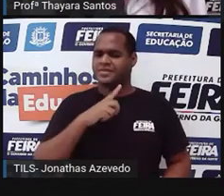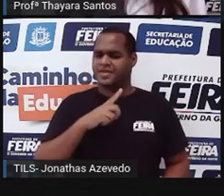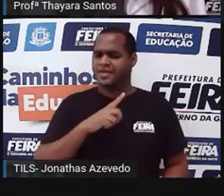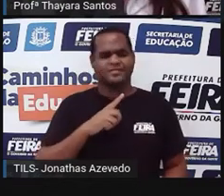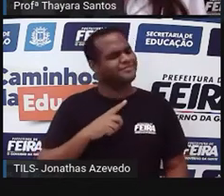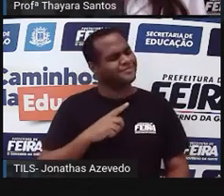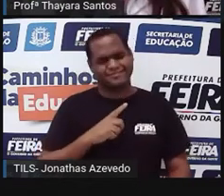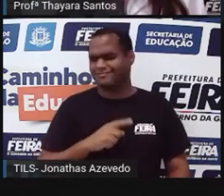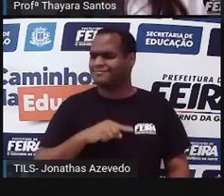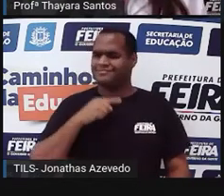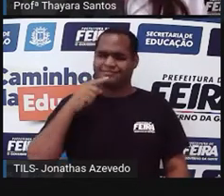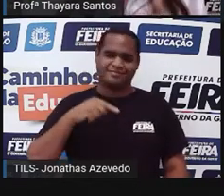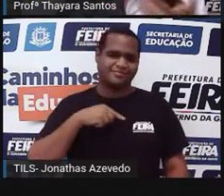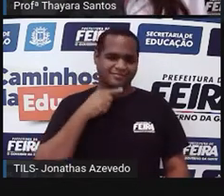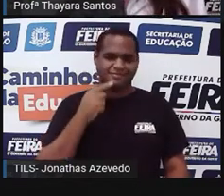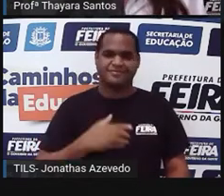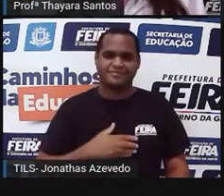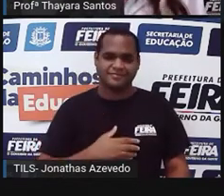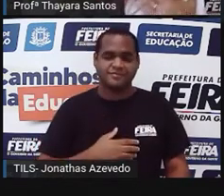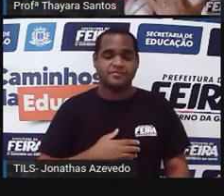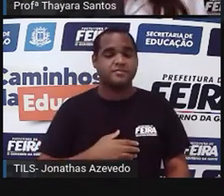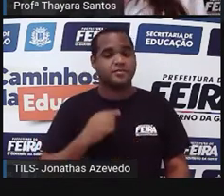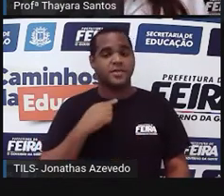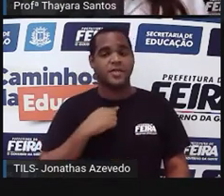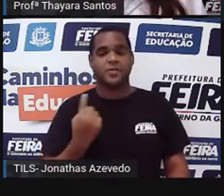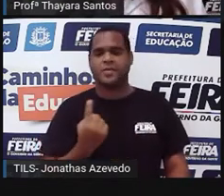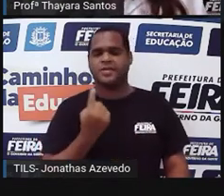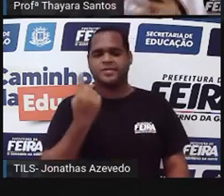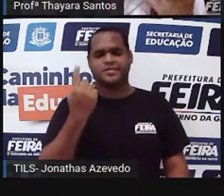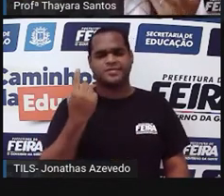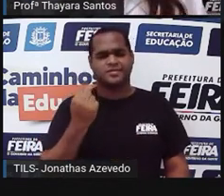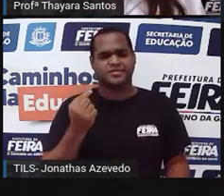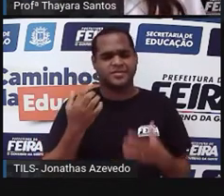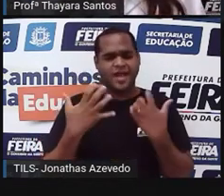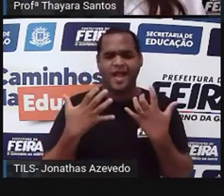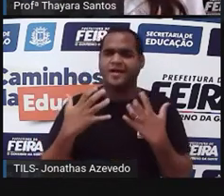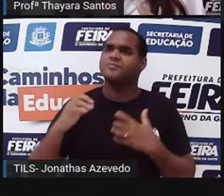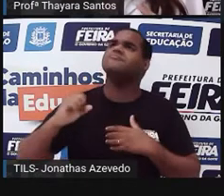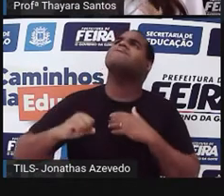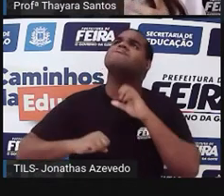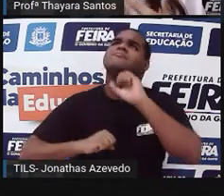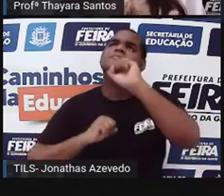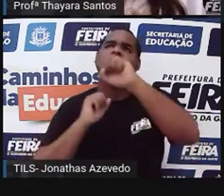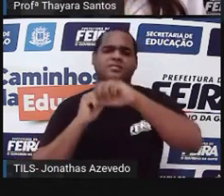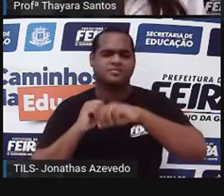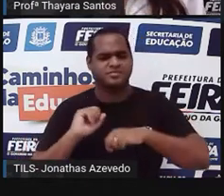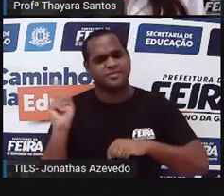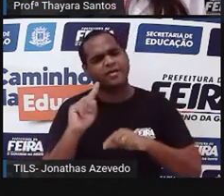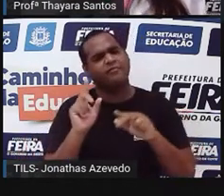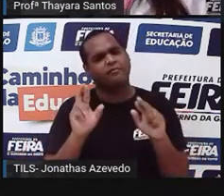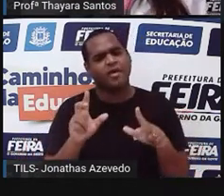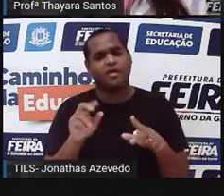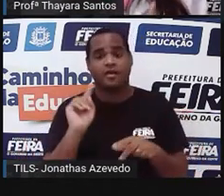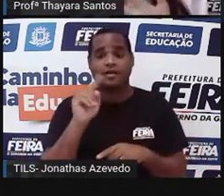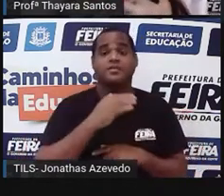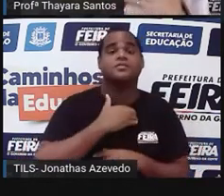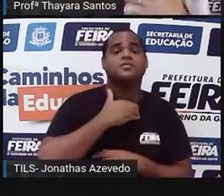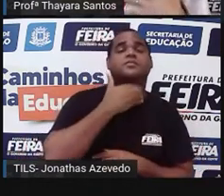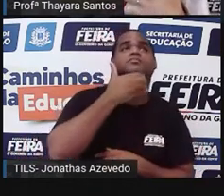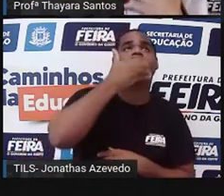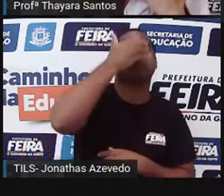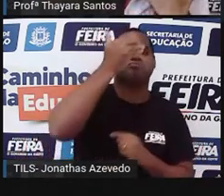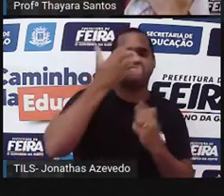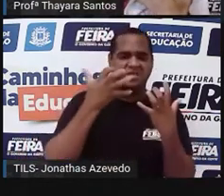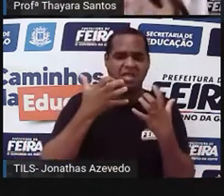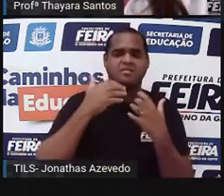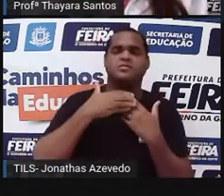gente sabe que isso não vai acontecer. Não é isso que vai fazer com que aquela estrutura cresça. Não é a girafa esticar o pescoço que vai fazer com